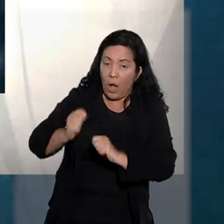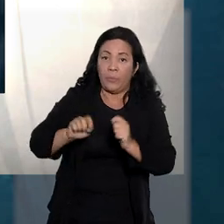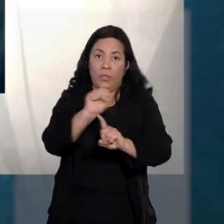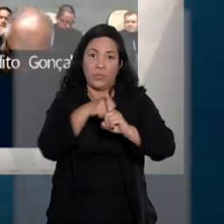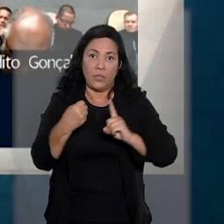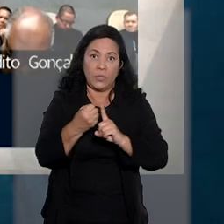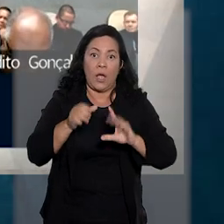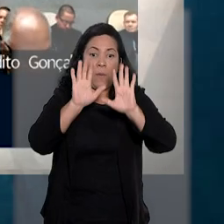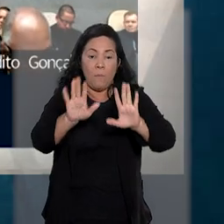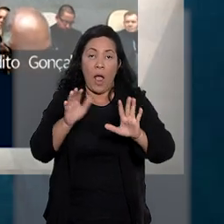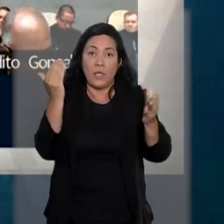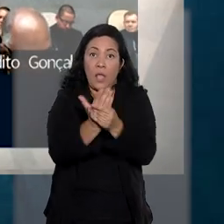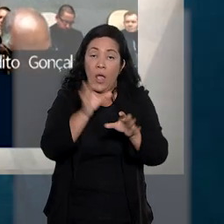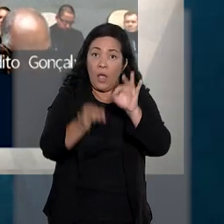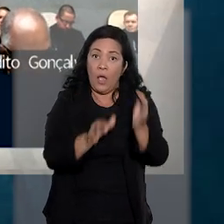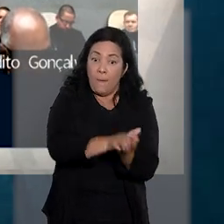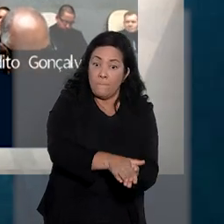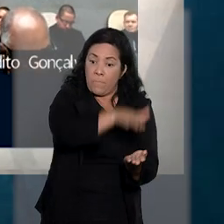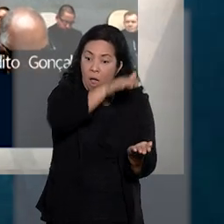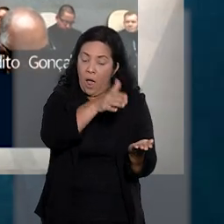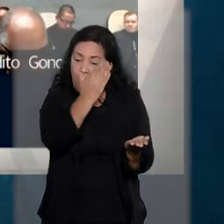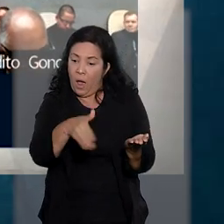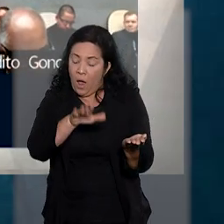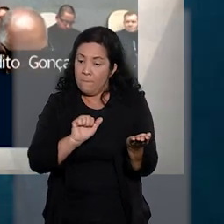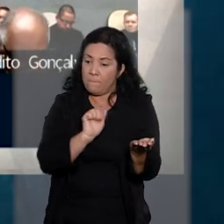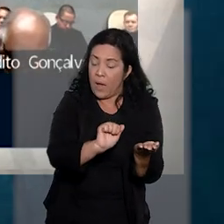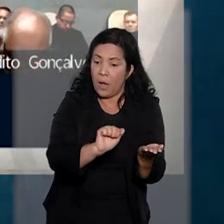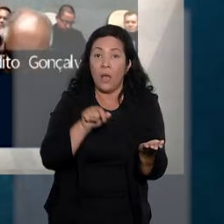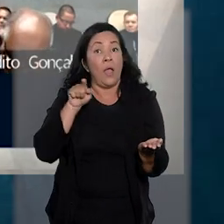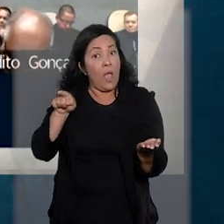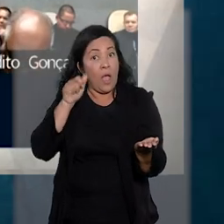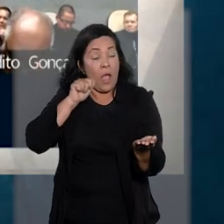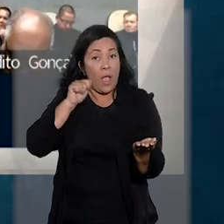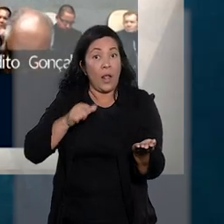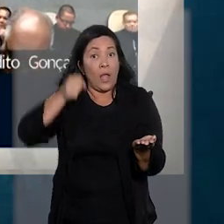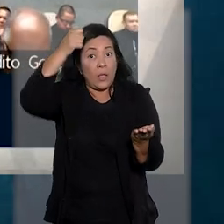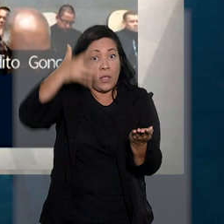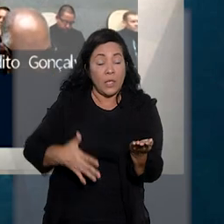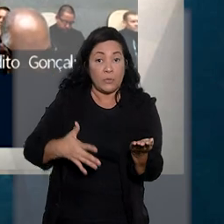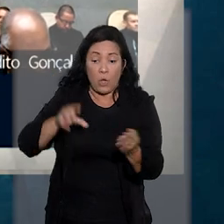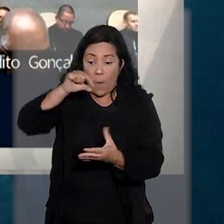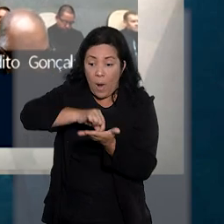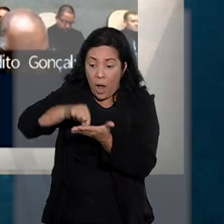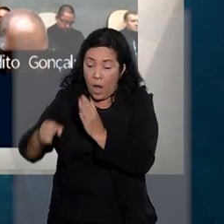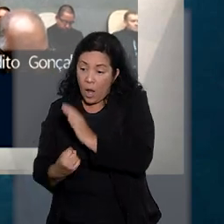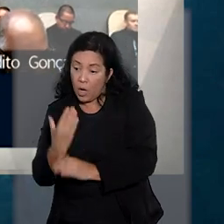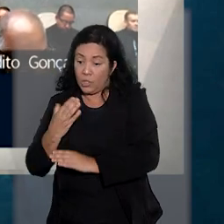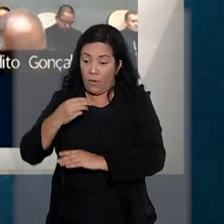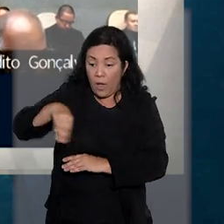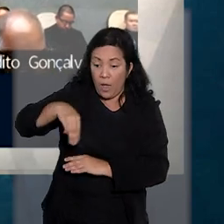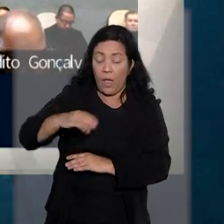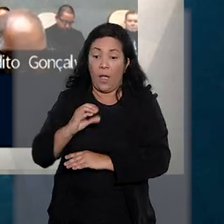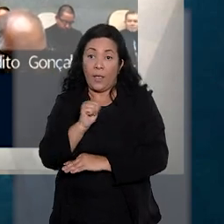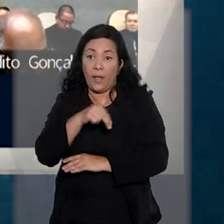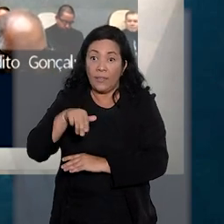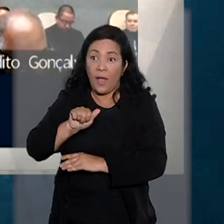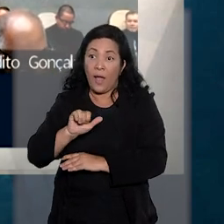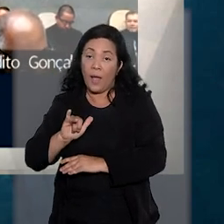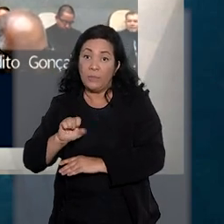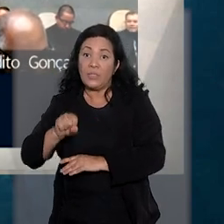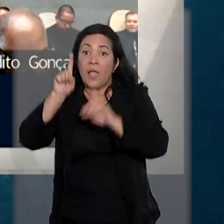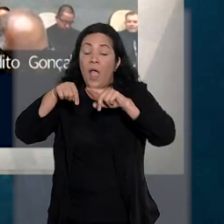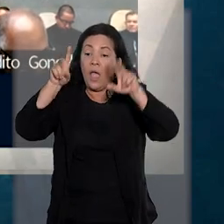e sociais. Quanto à suspensão dos processos, ela explicou que o cultivo de variedades de cannabis é uma questão